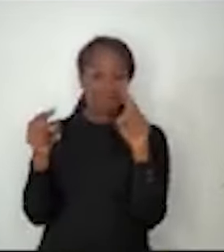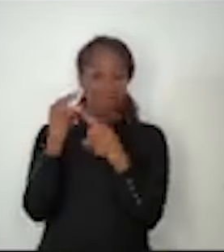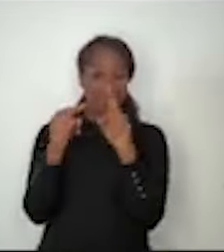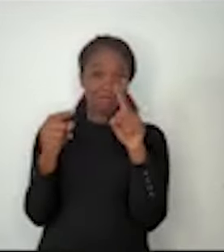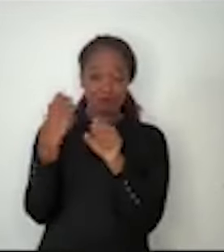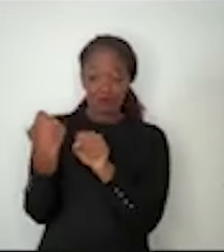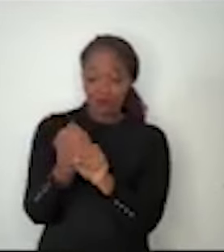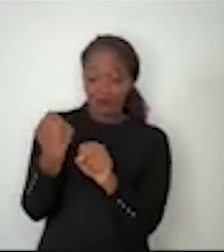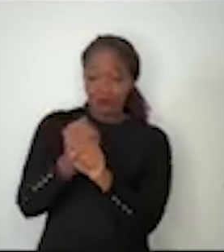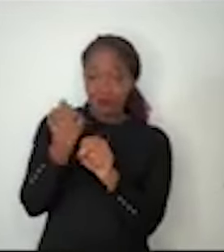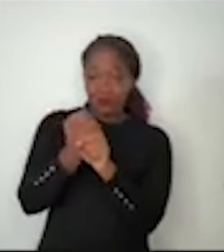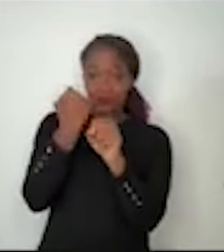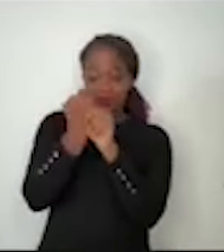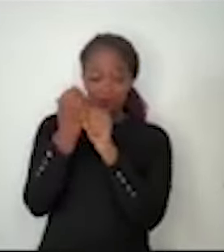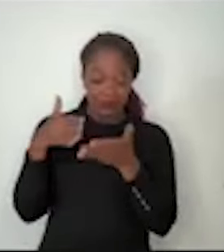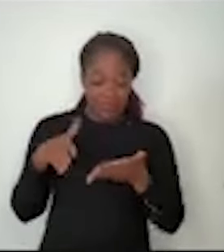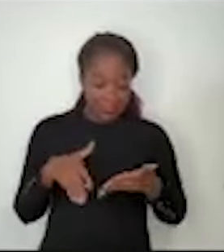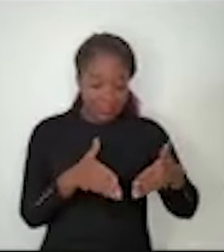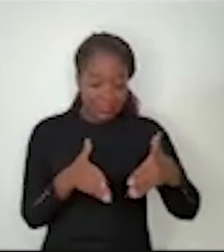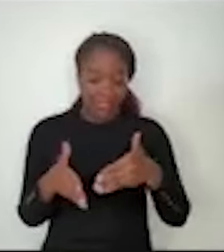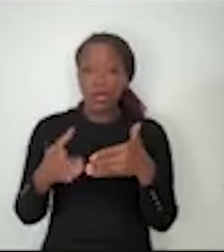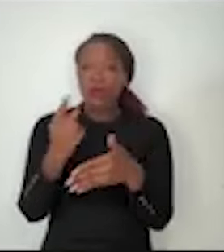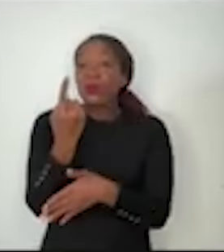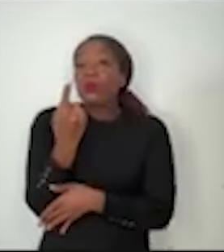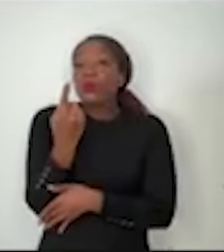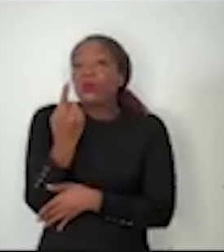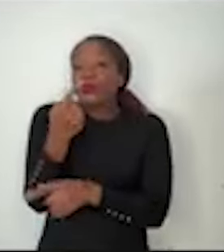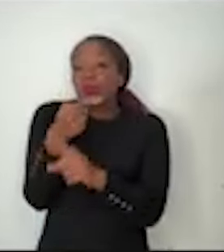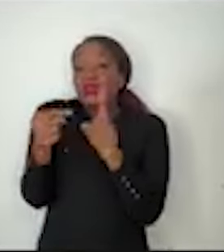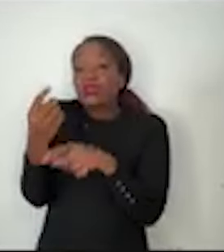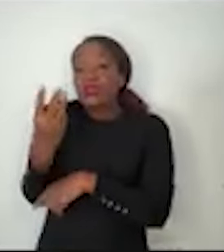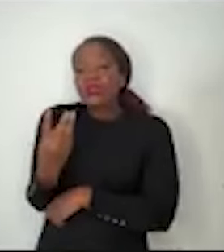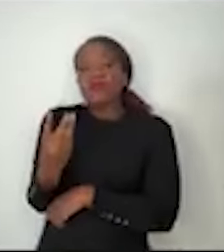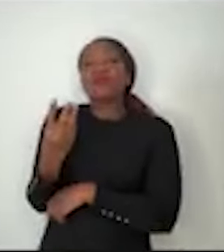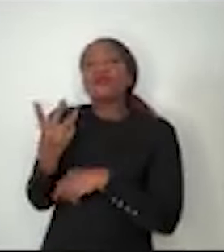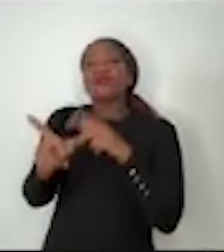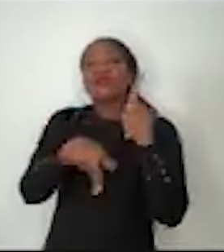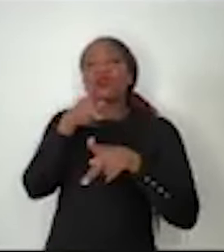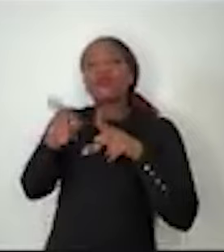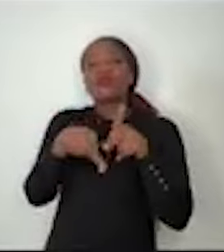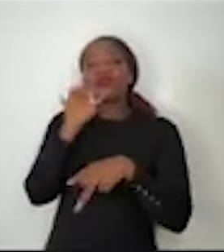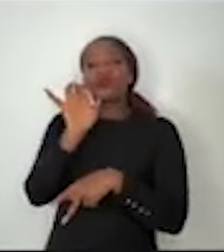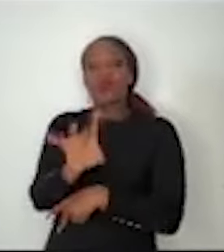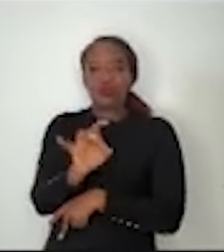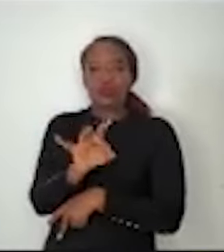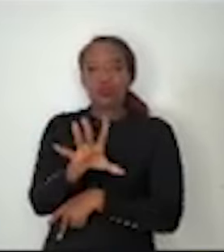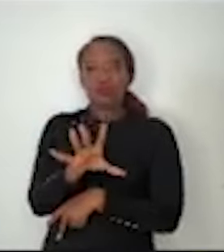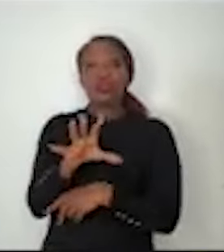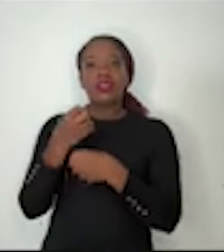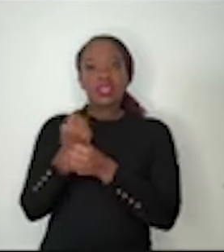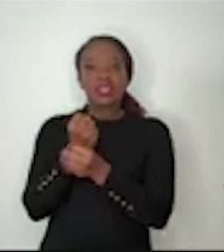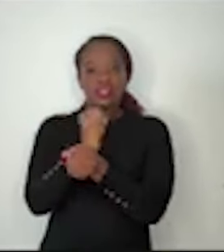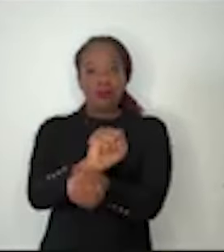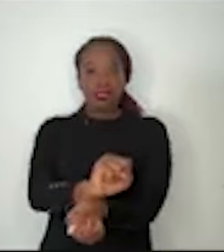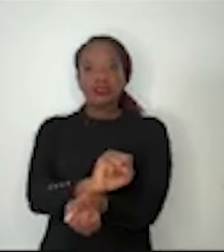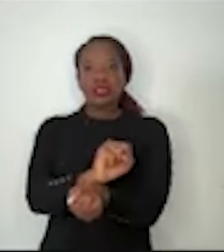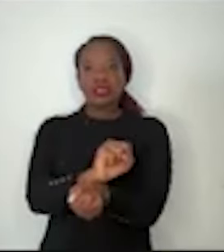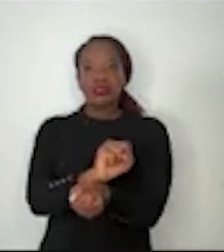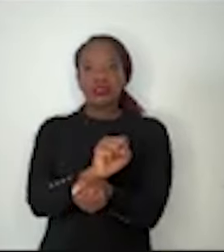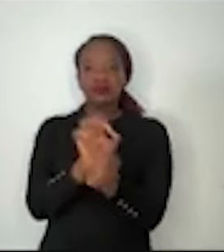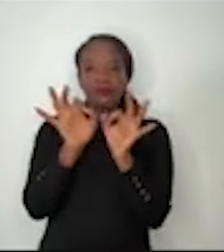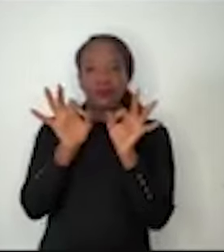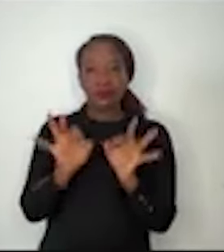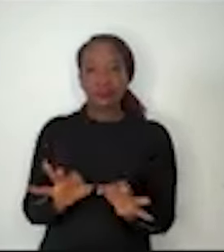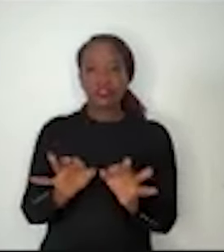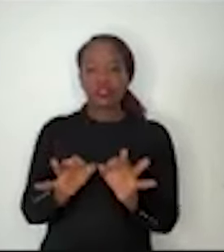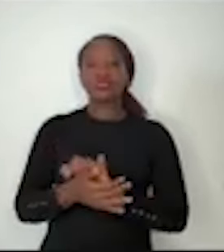um terço da população era de escravos e 98% da população era analfabeta